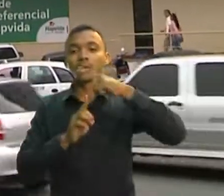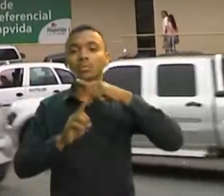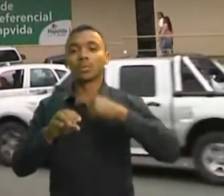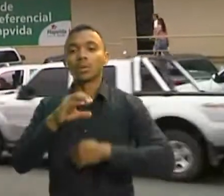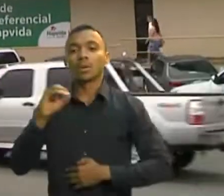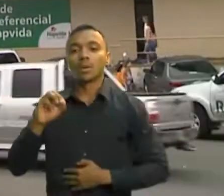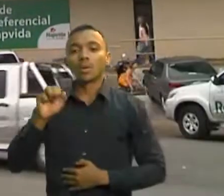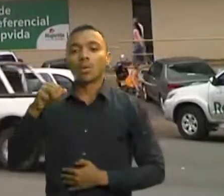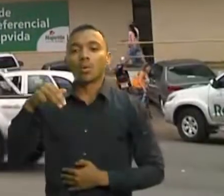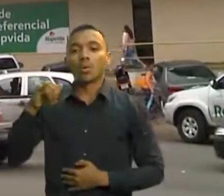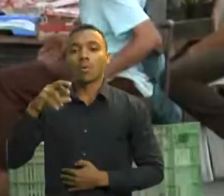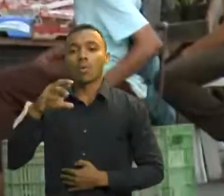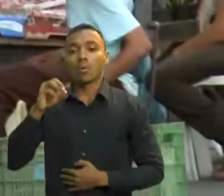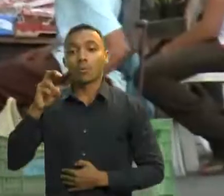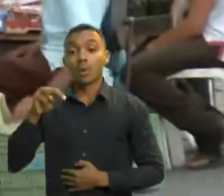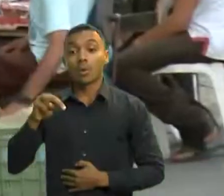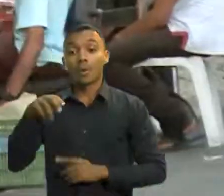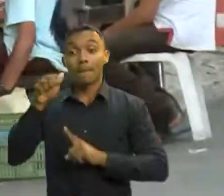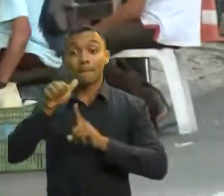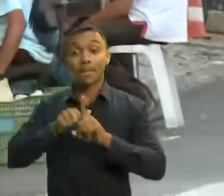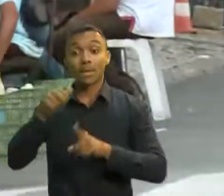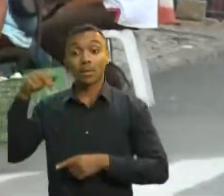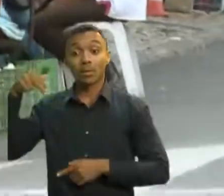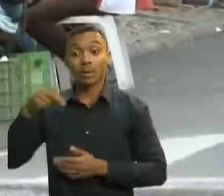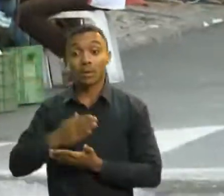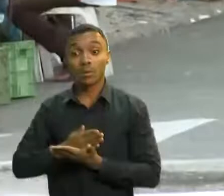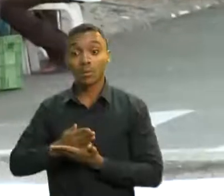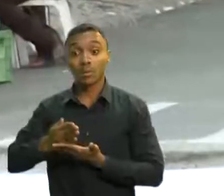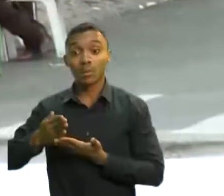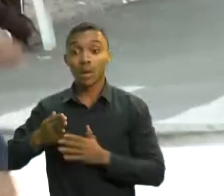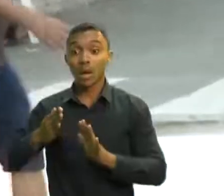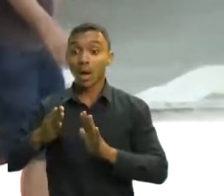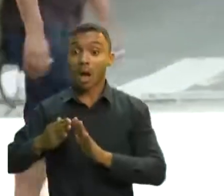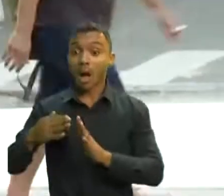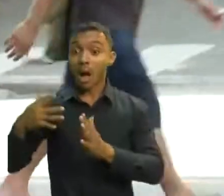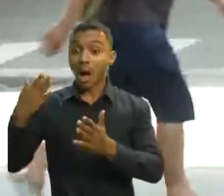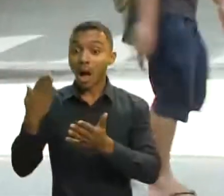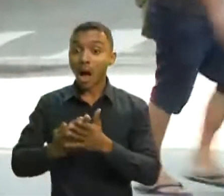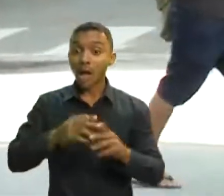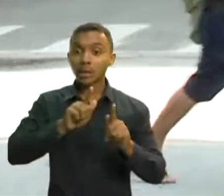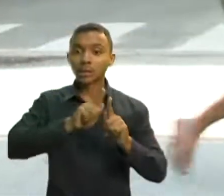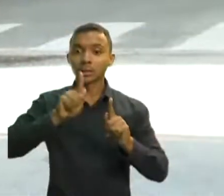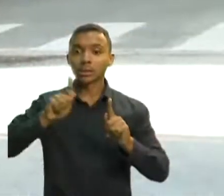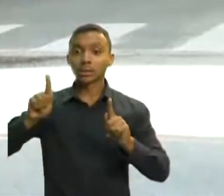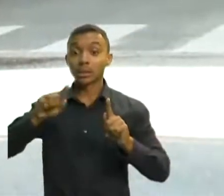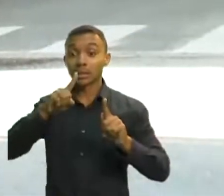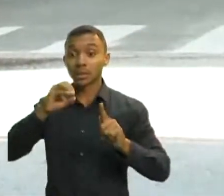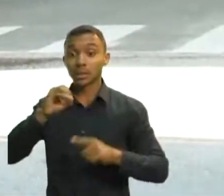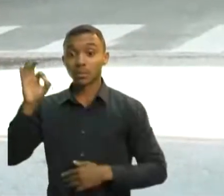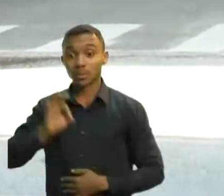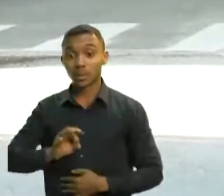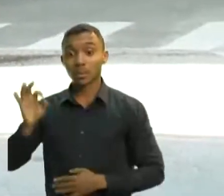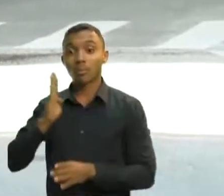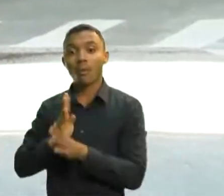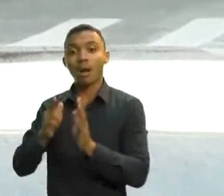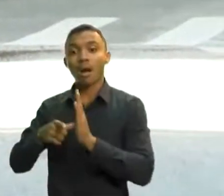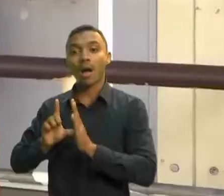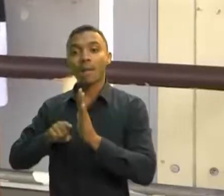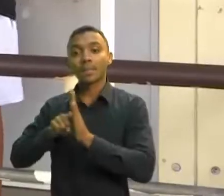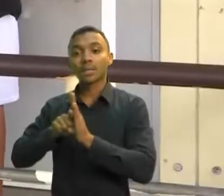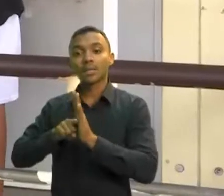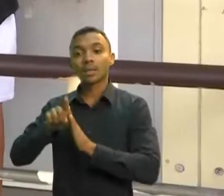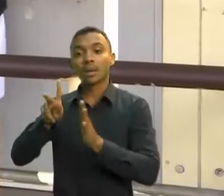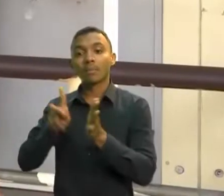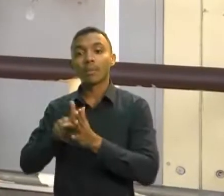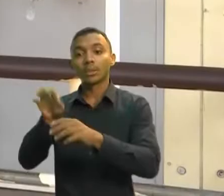final de novembro, que lá pra cá os números aumentaram mais de 100%, segundo estatísticas das secretarias estaduais.